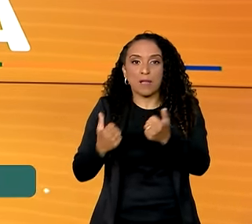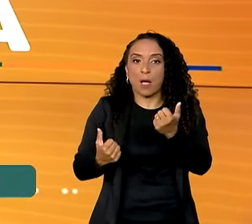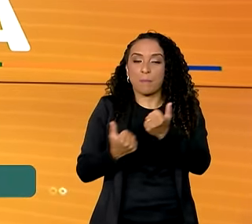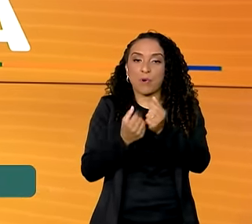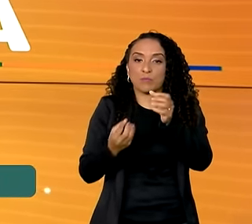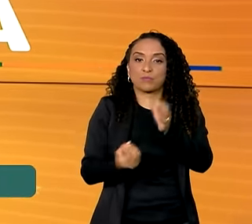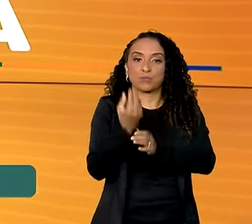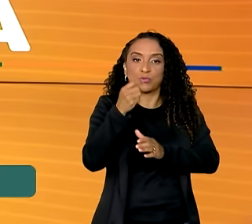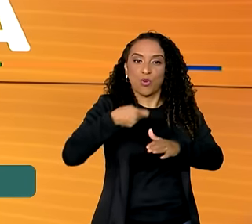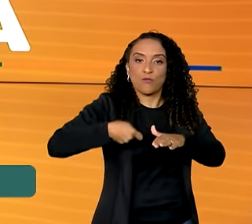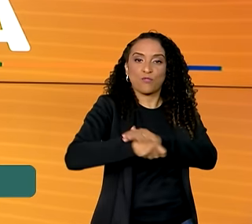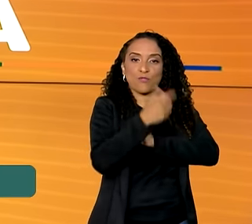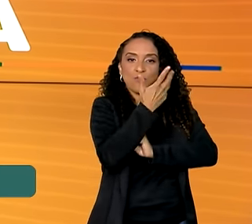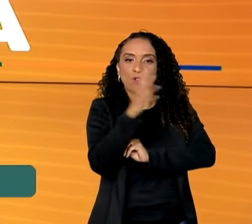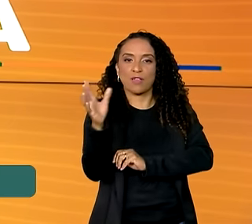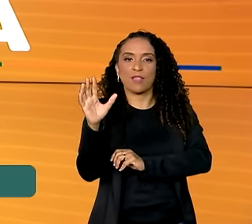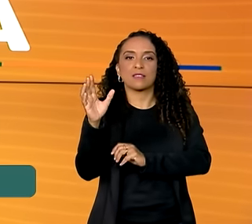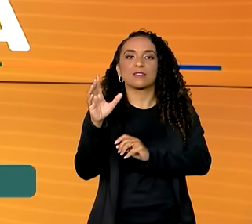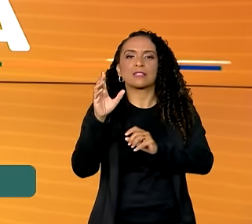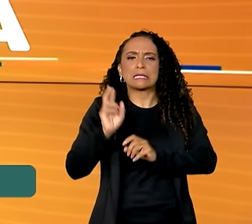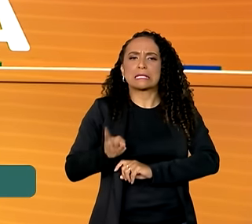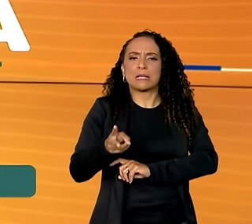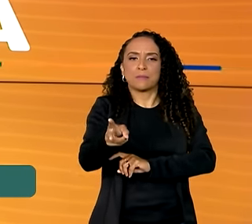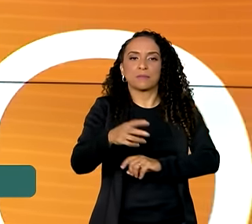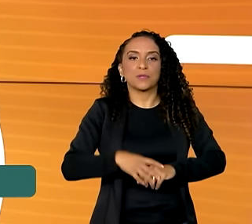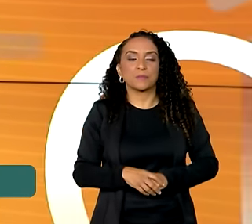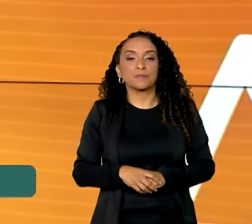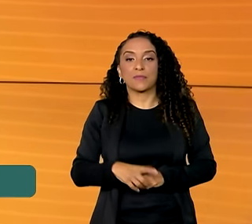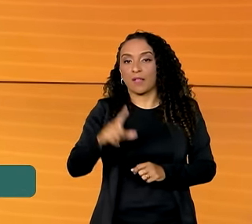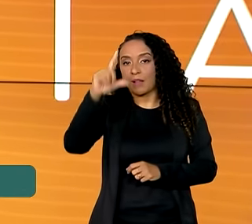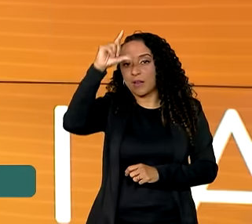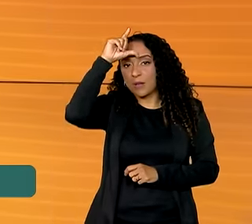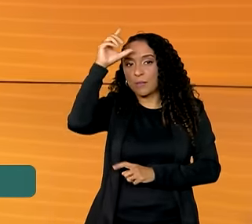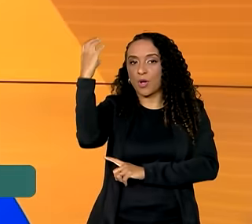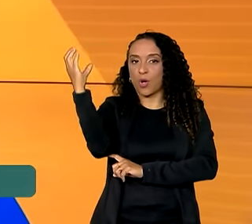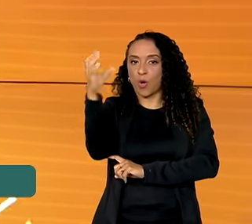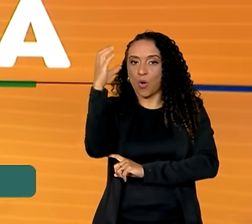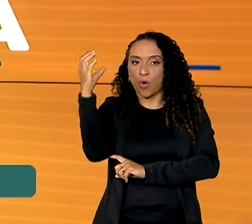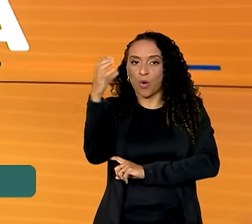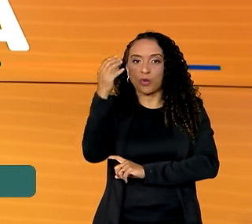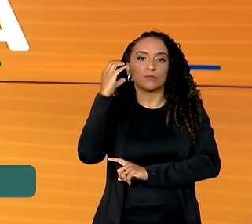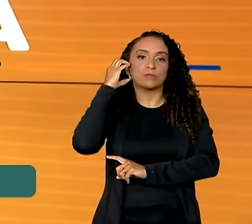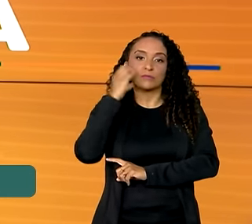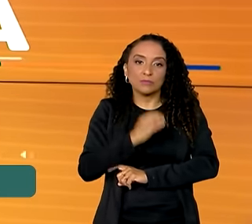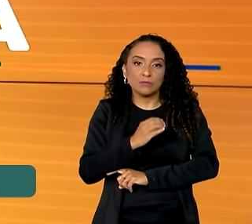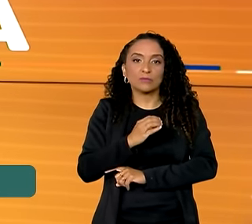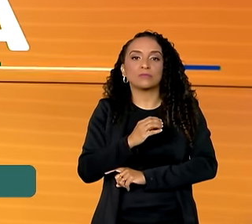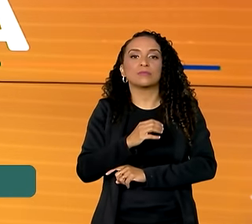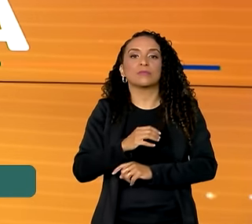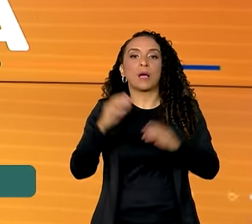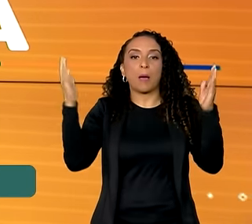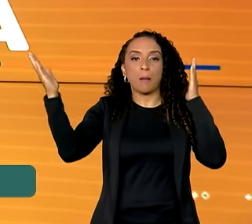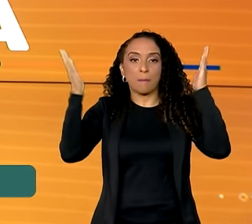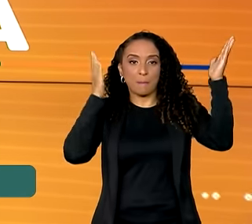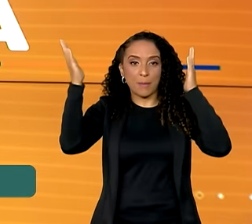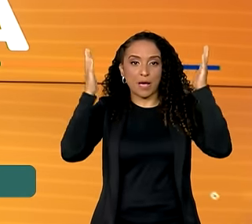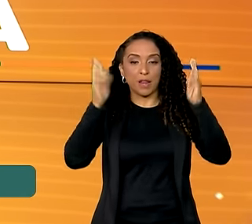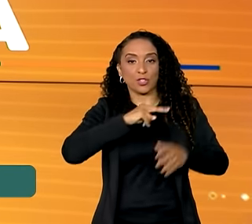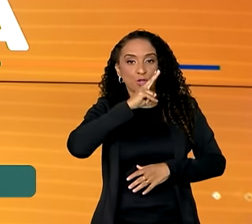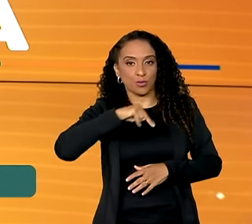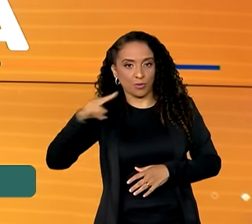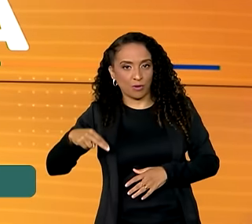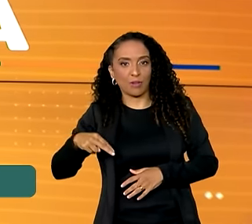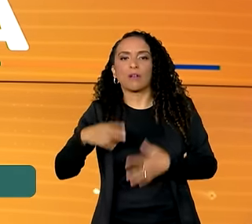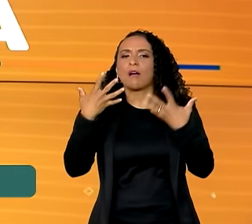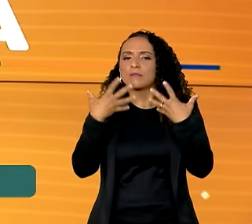apoio à criação do Fundo Florestas Tropicais para Sempre. Alemanha, Colômbia, Emirados Árabes, Unidos, Malásia e